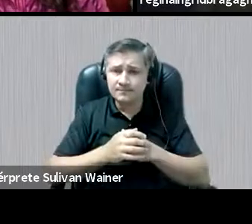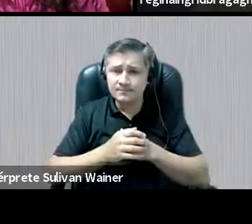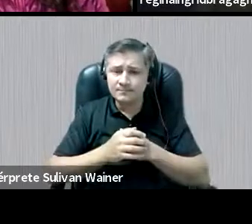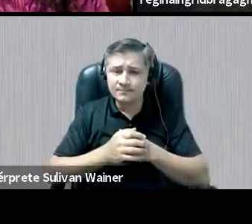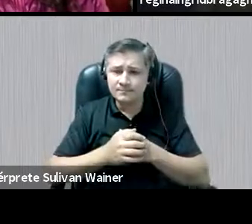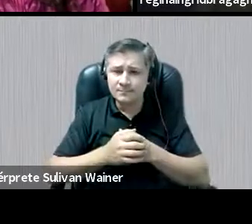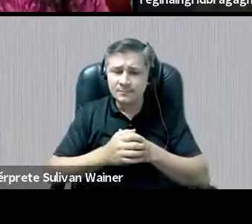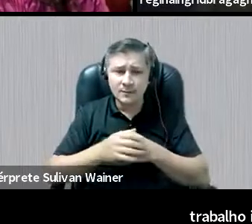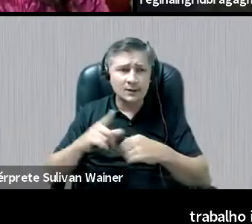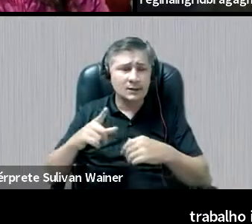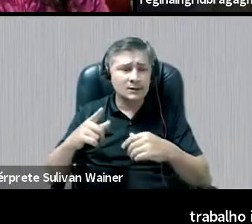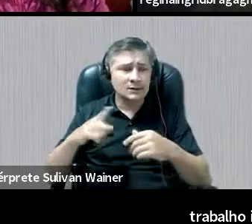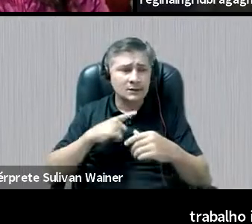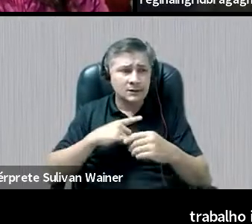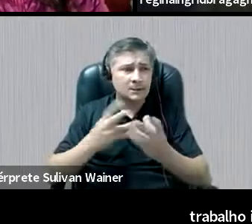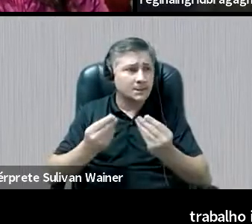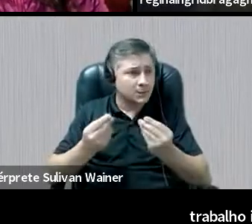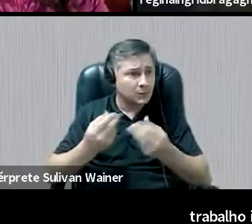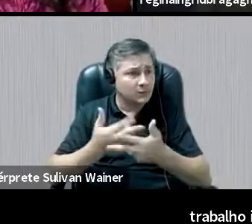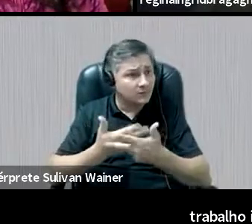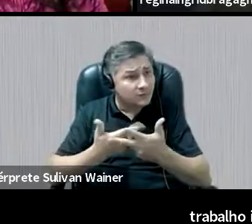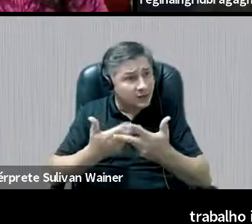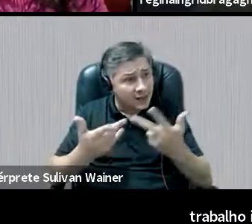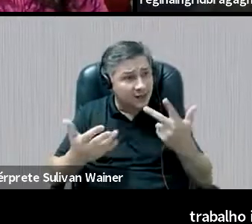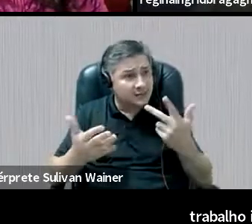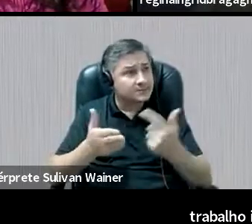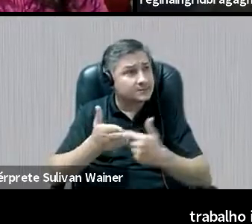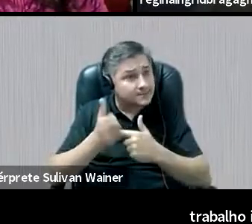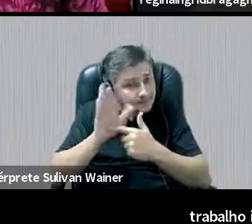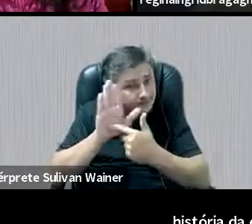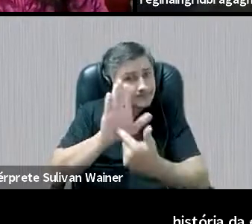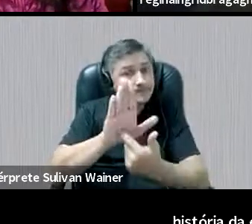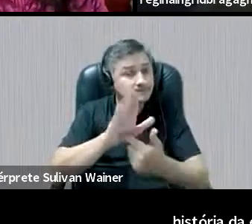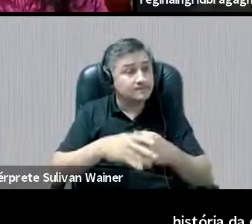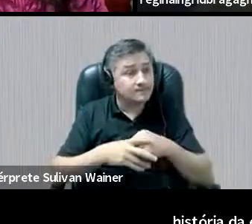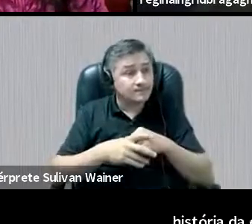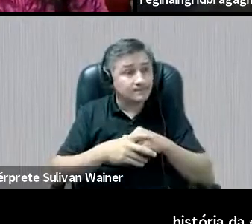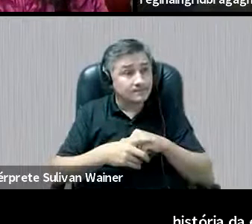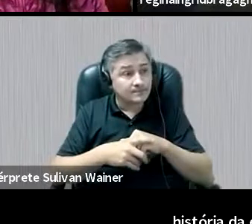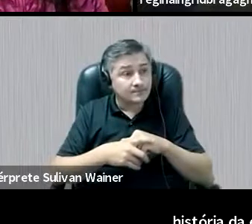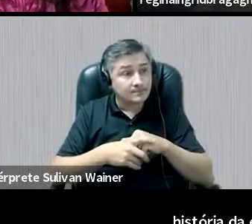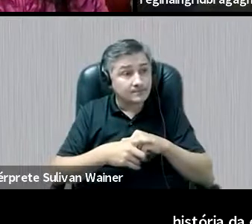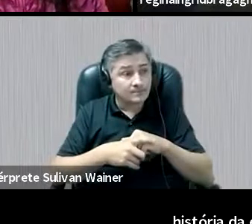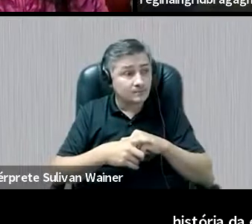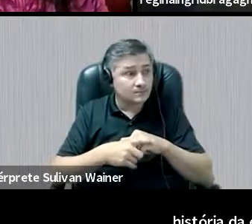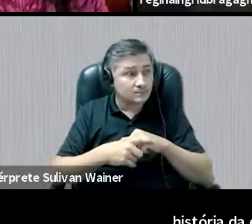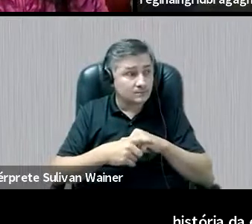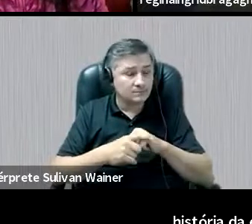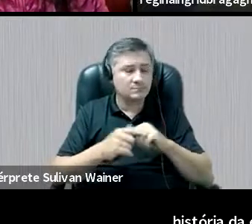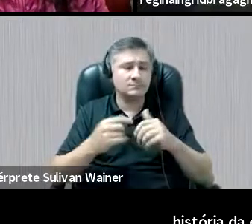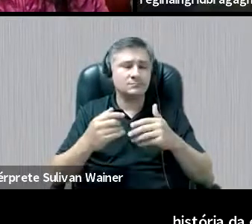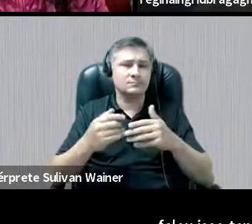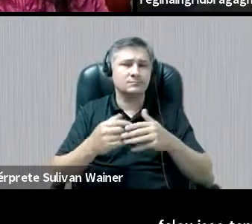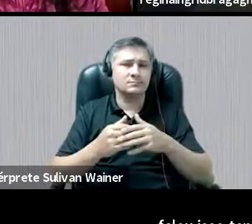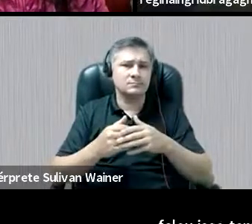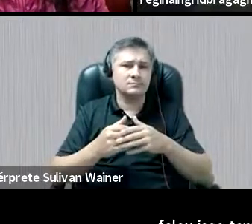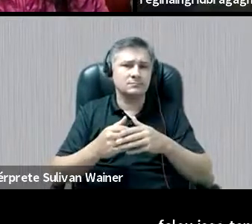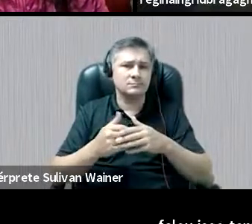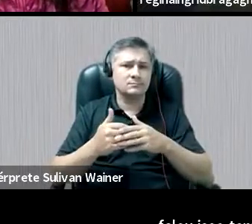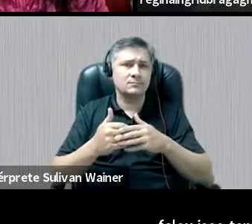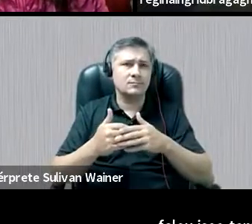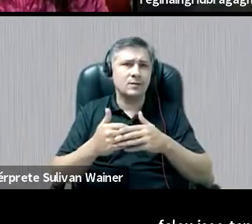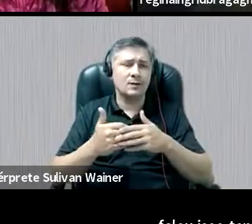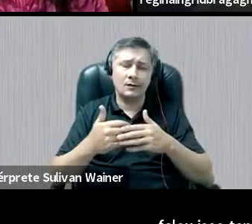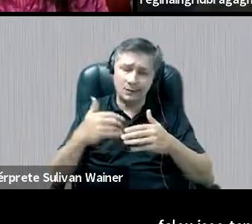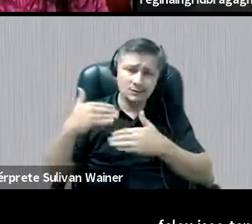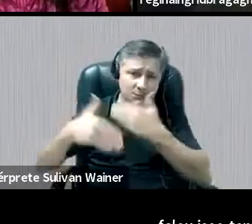vezes, né? Me parece, e aí falo isso também de uma forma muito cuidadosa, né? Que, e que esses processos